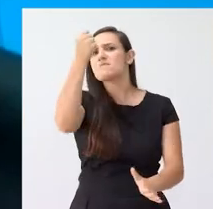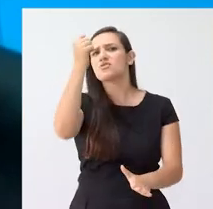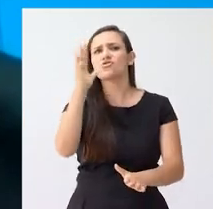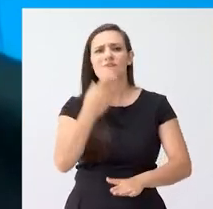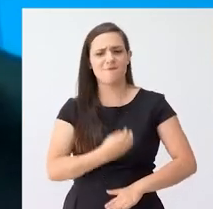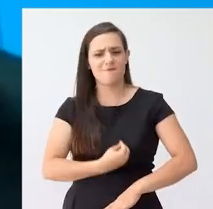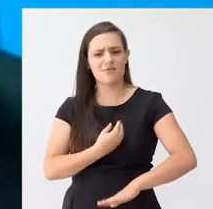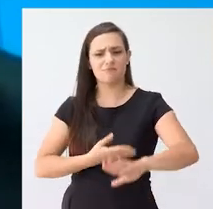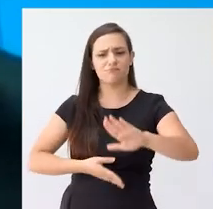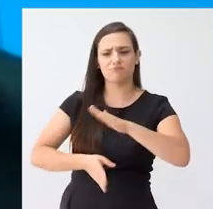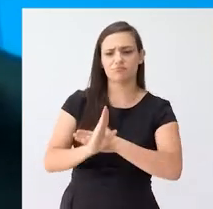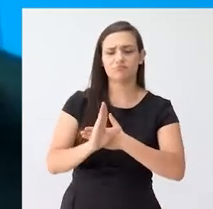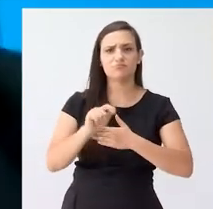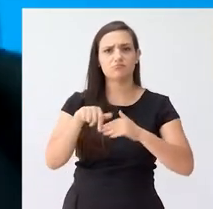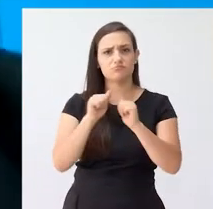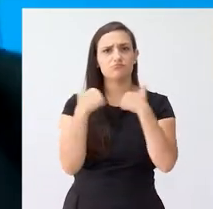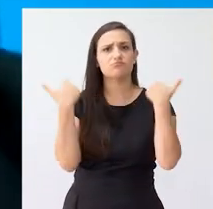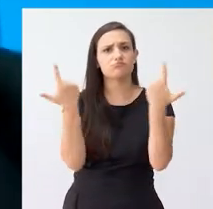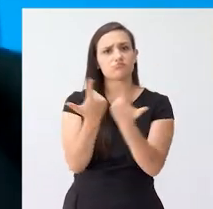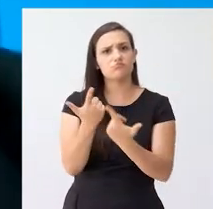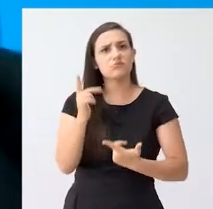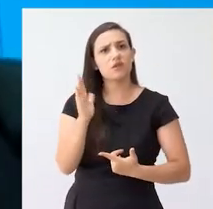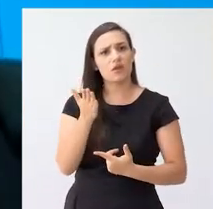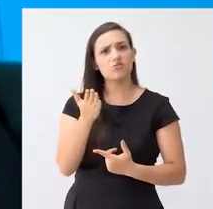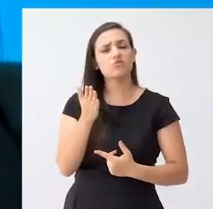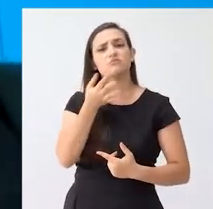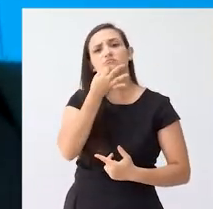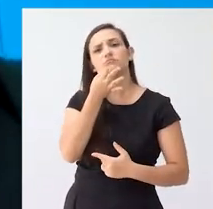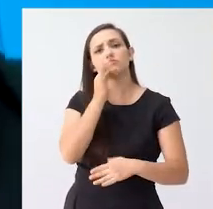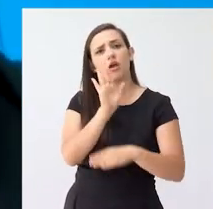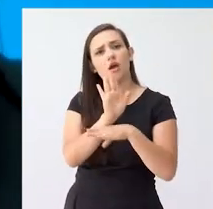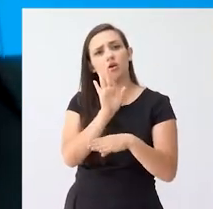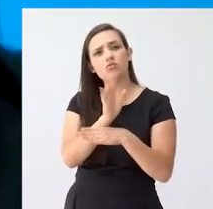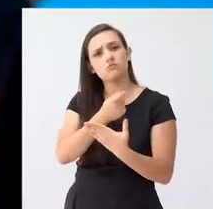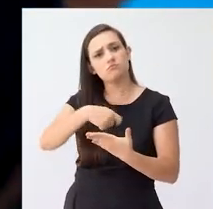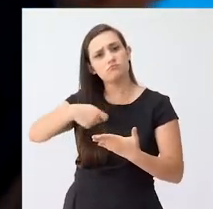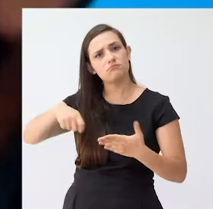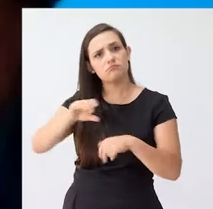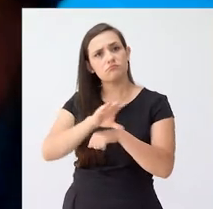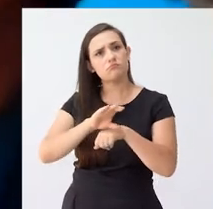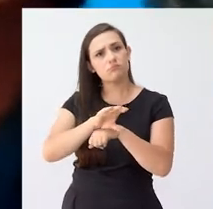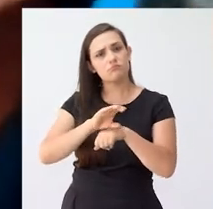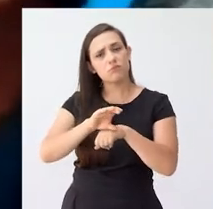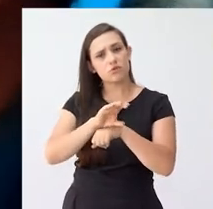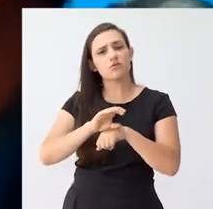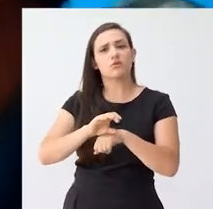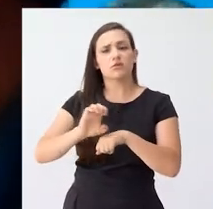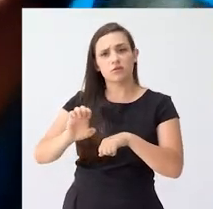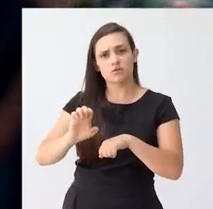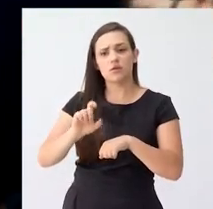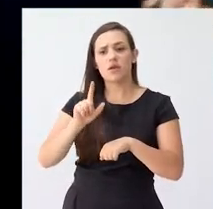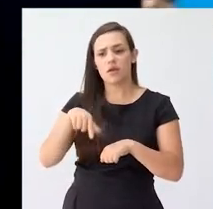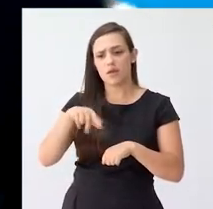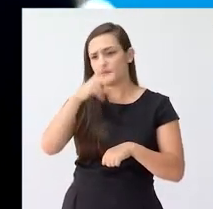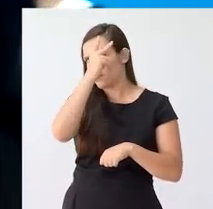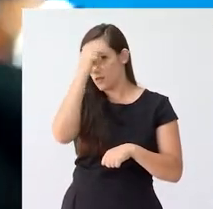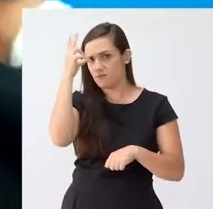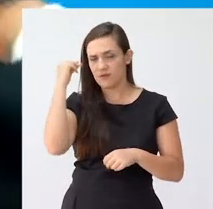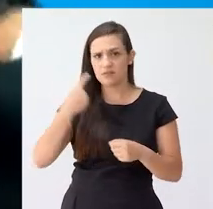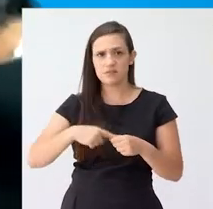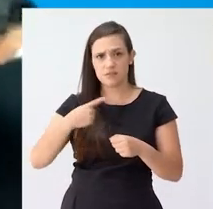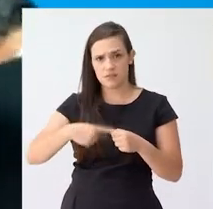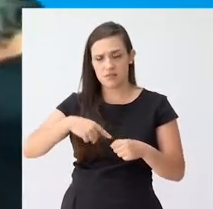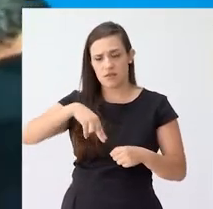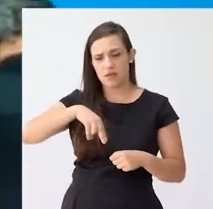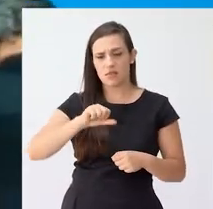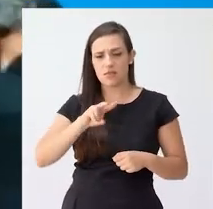a primeira legislatura da Assembleia Legislativa, participou da Constituinte de Mato Grosso do Sul, o prefeito Naviraí,